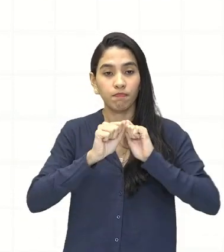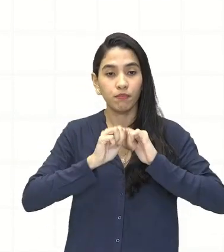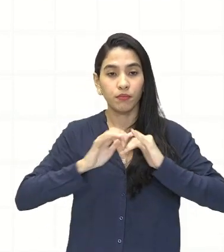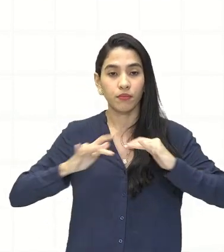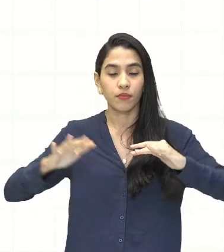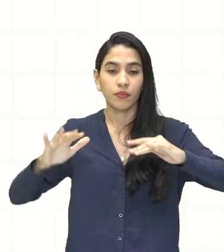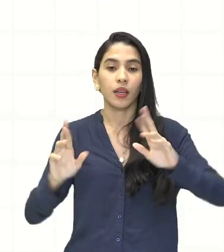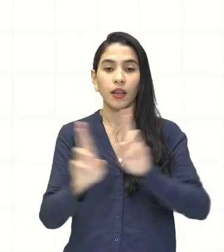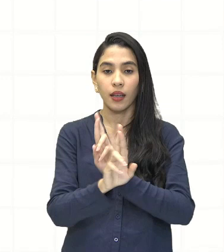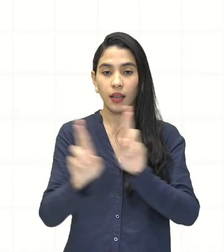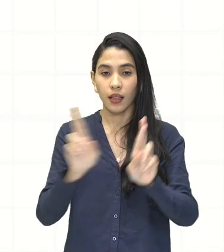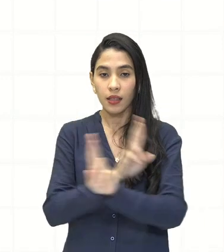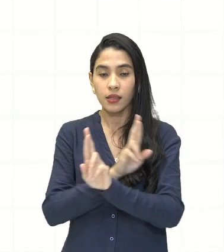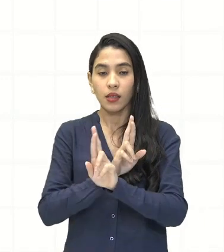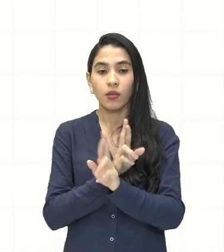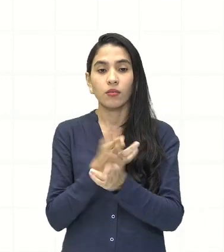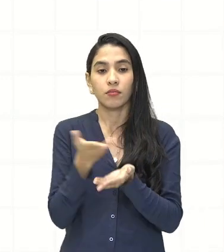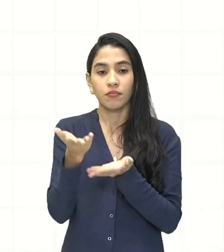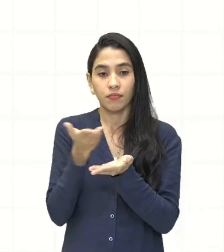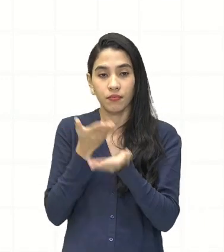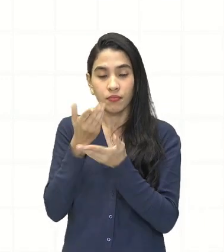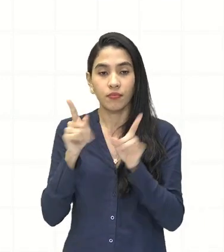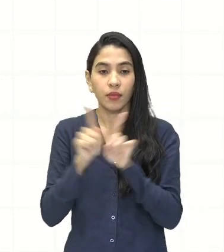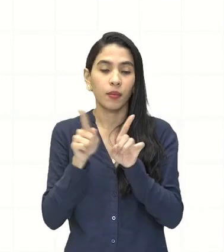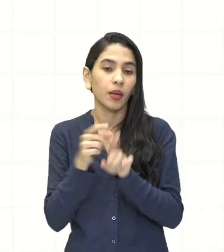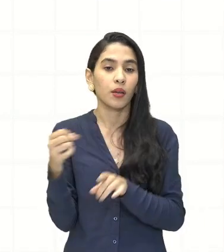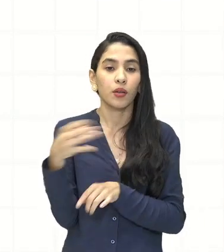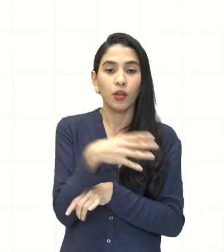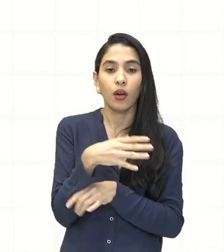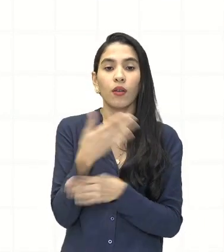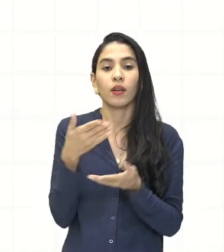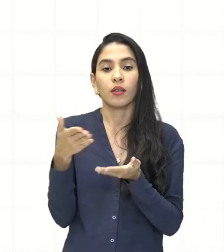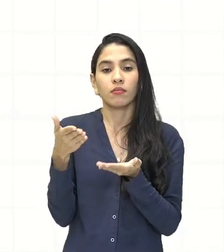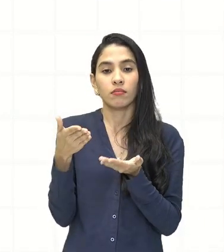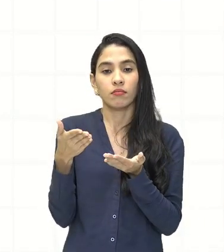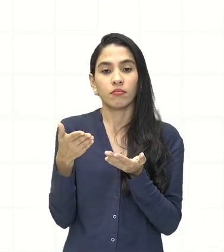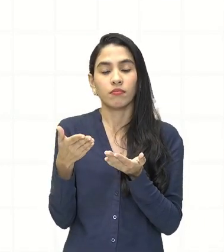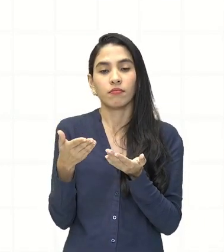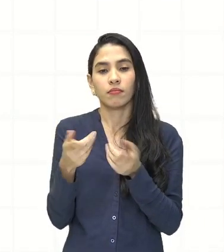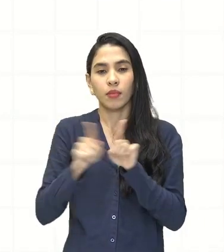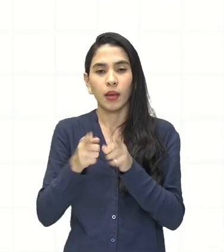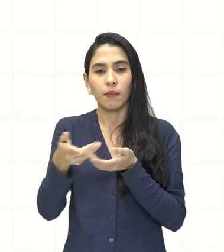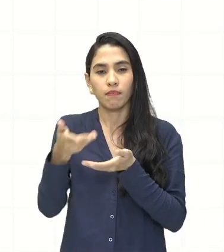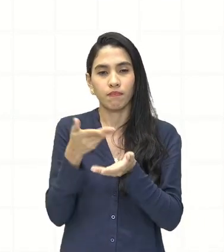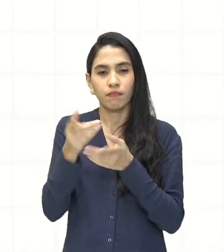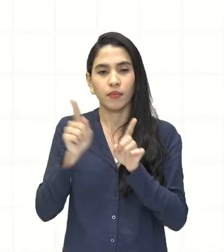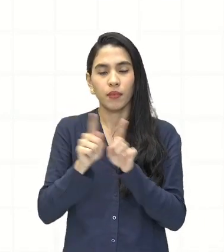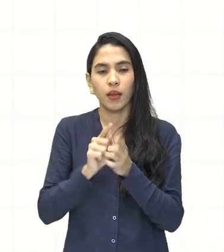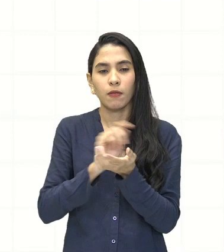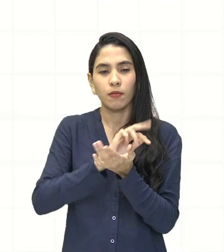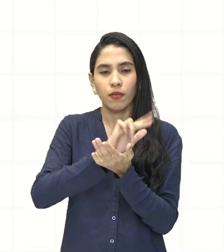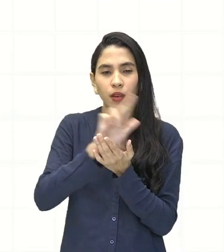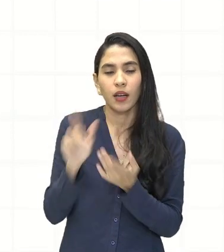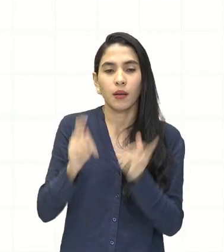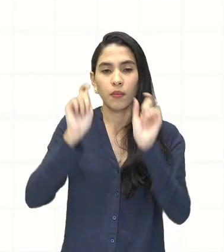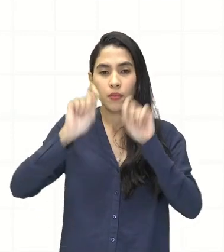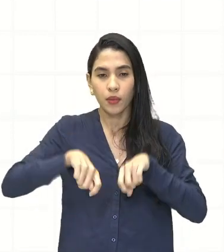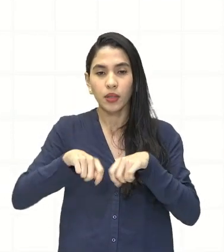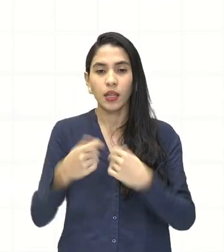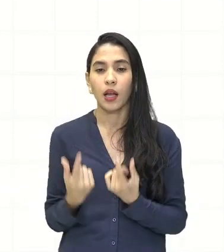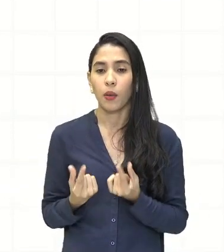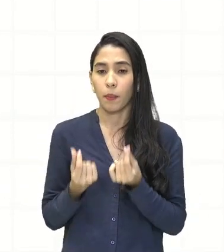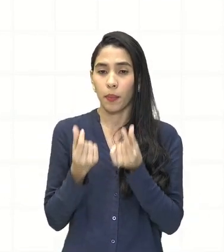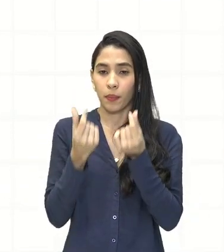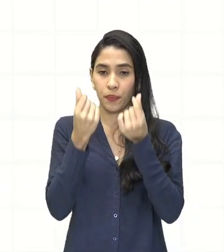relações comerciais, novas formas de transação e inúmeras possibilidades de lucros.